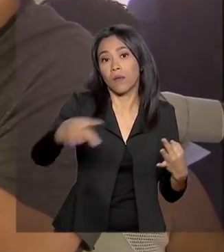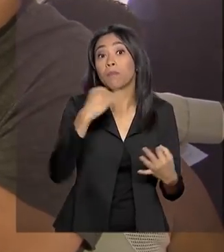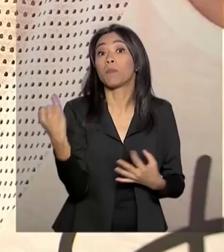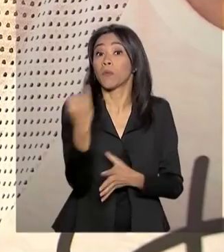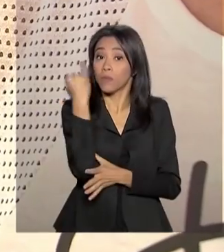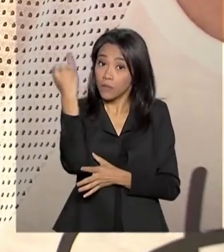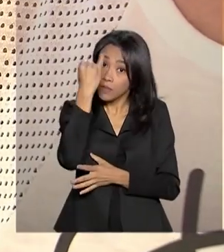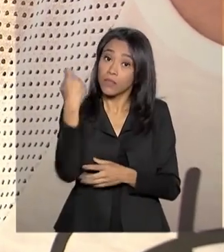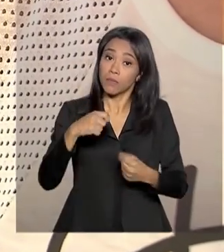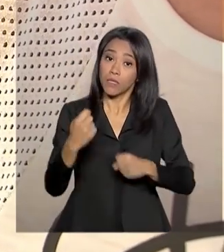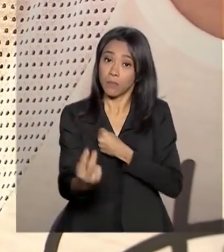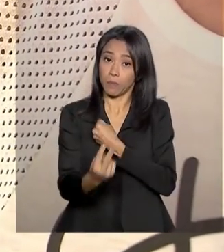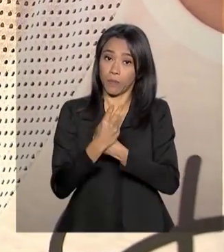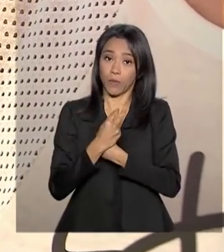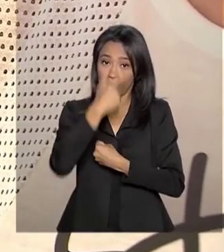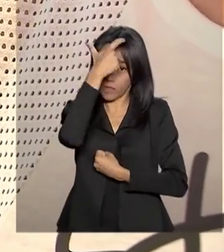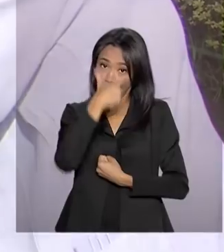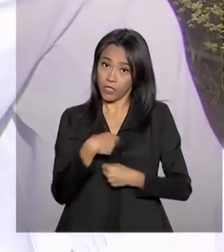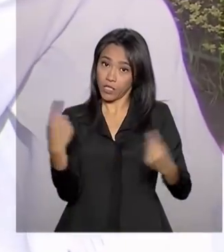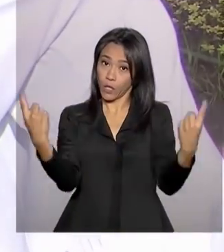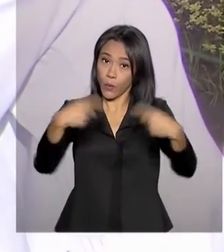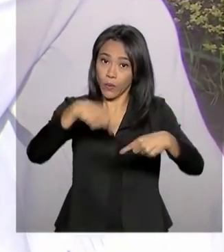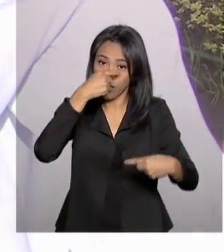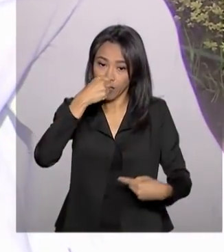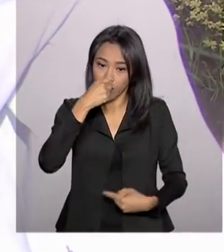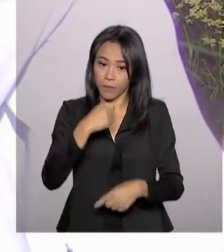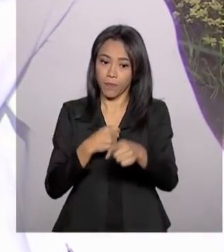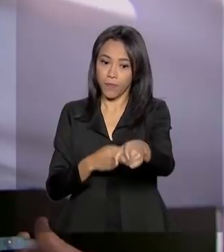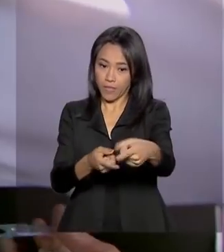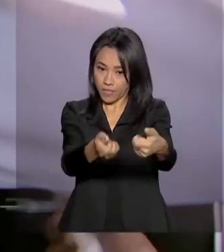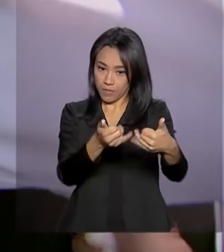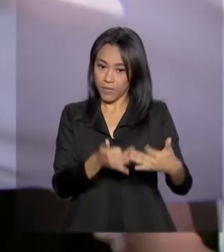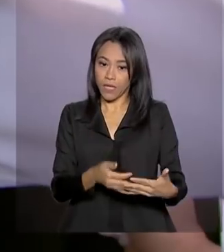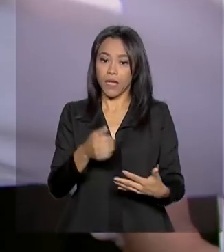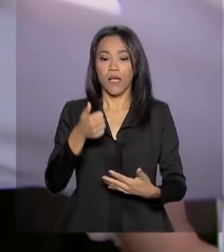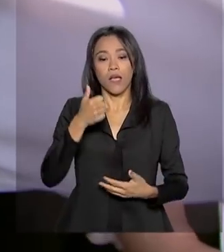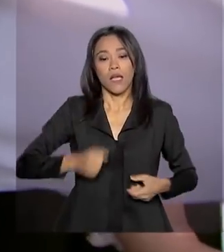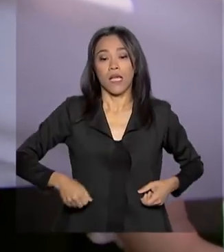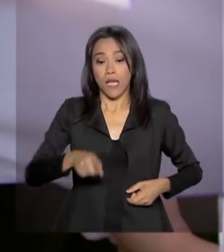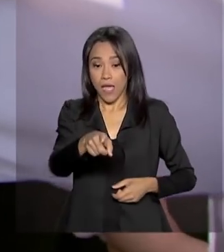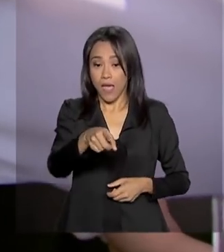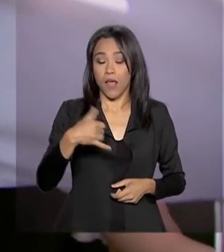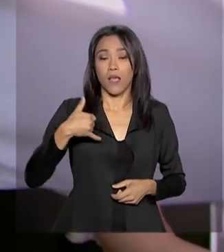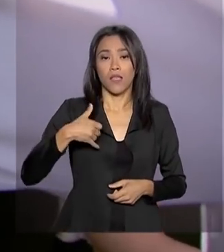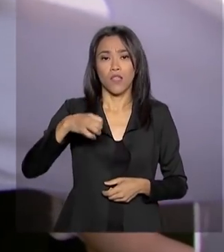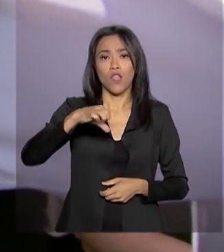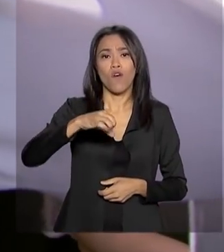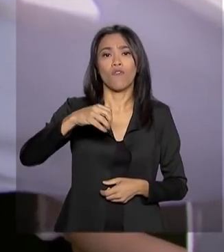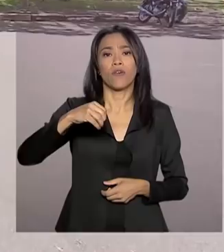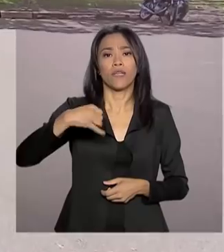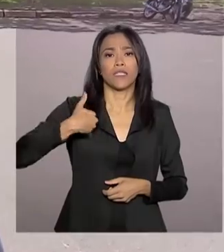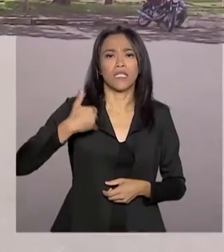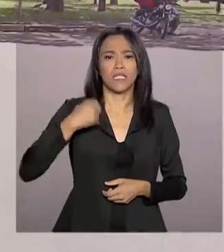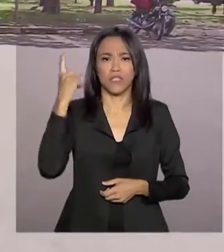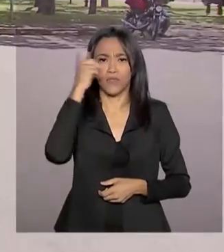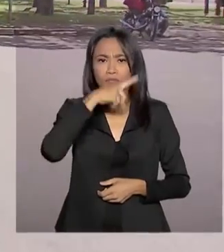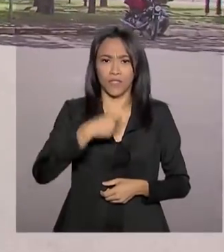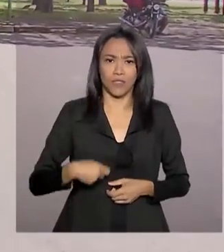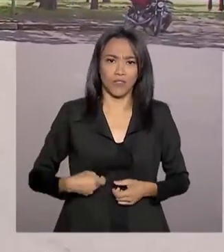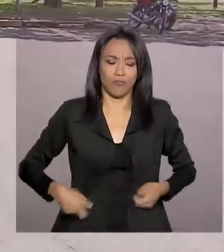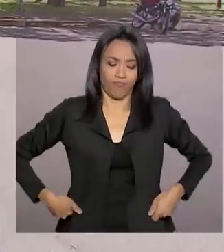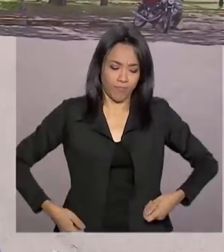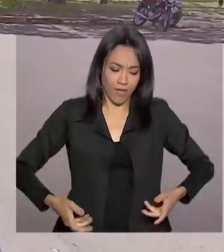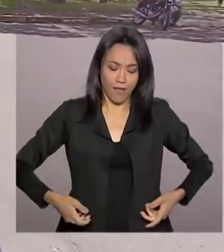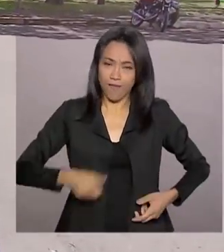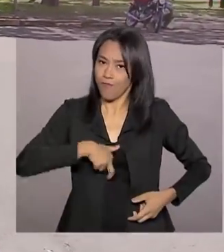importância da imunização contra a gripe. Meu pai é cadeirante, minha mãe tem 91 anos, tem dificuldade de locomoção. Desde que eles começaram